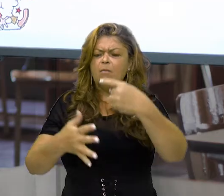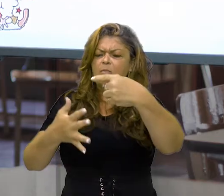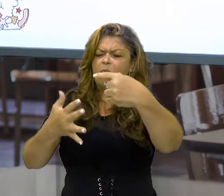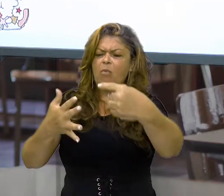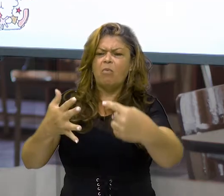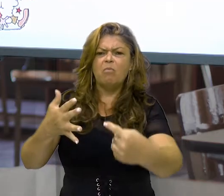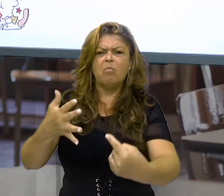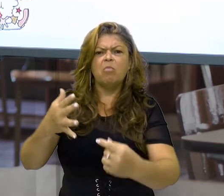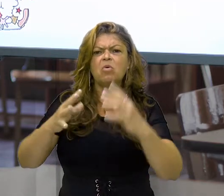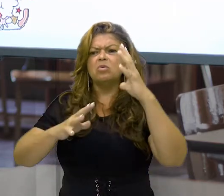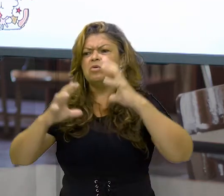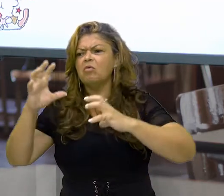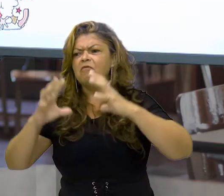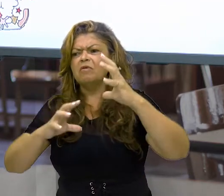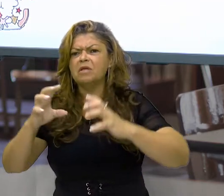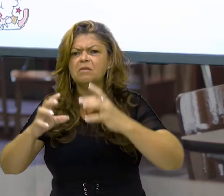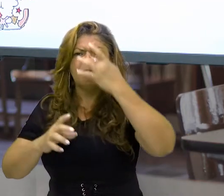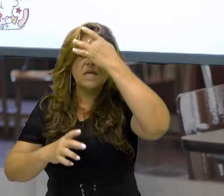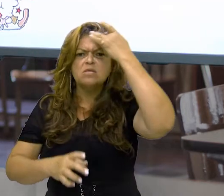entre as pessoas?